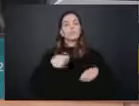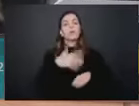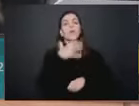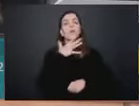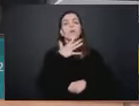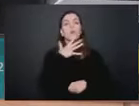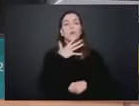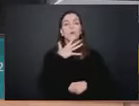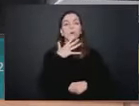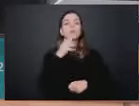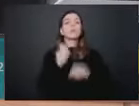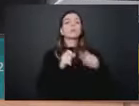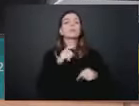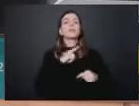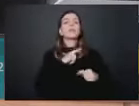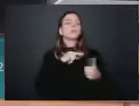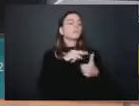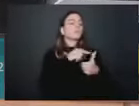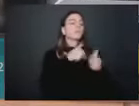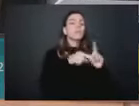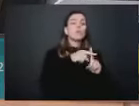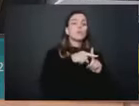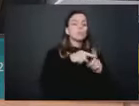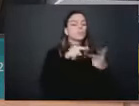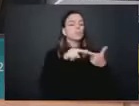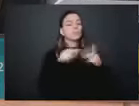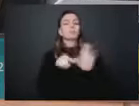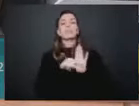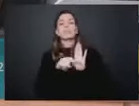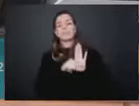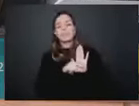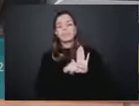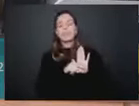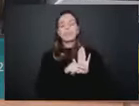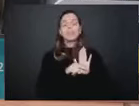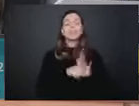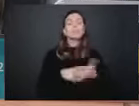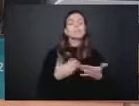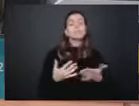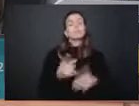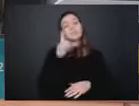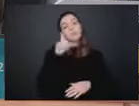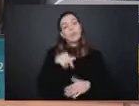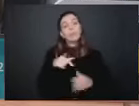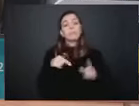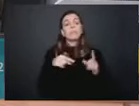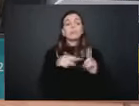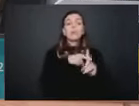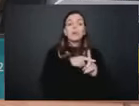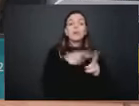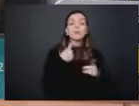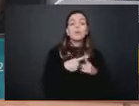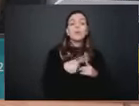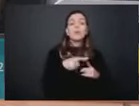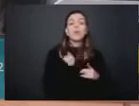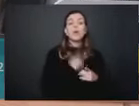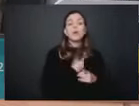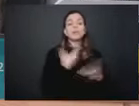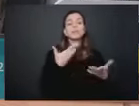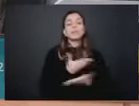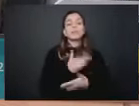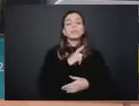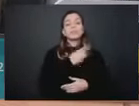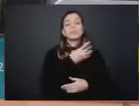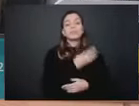negativo. O maior exemplo que é uma coisa positiva é que hoje nós temos 437 unidades funcionando e ninguém